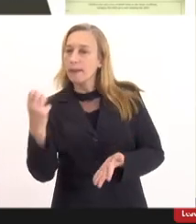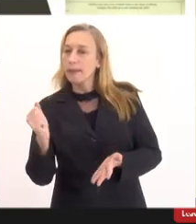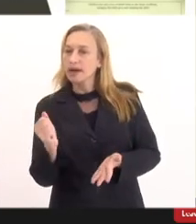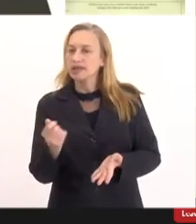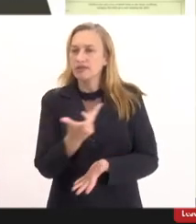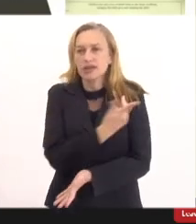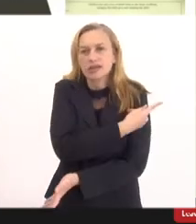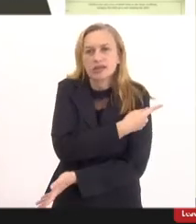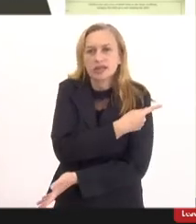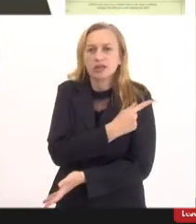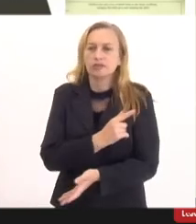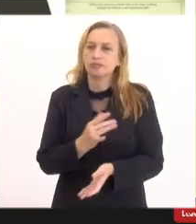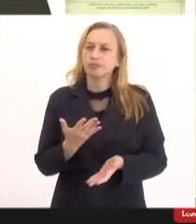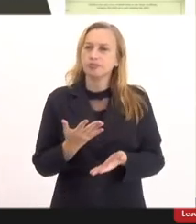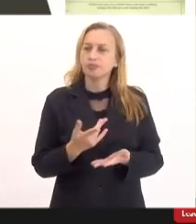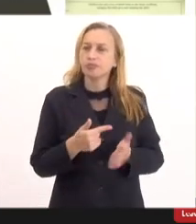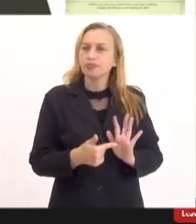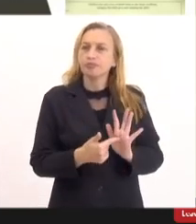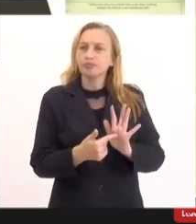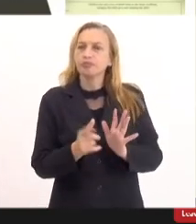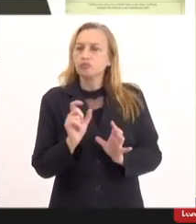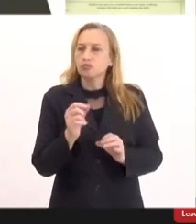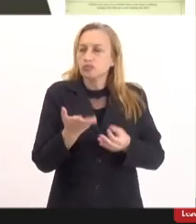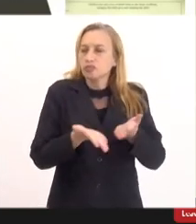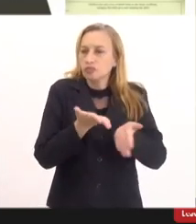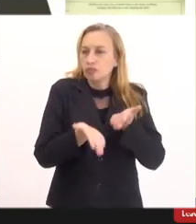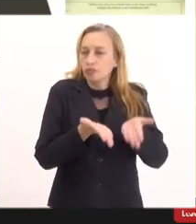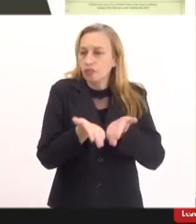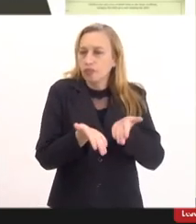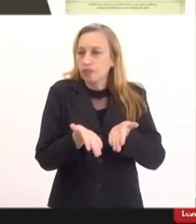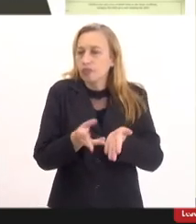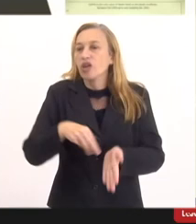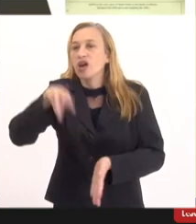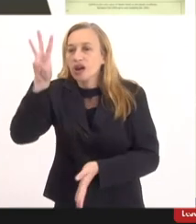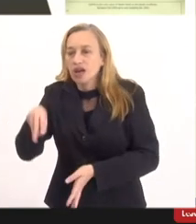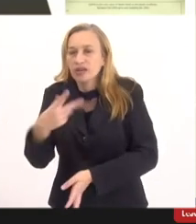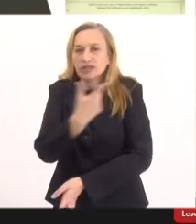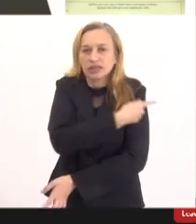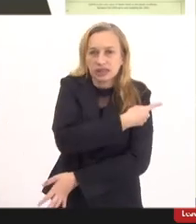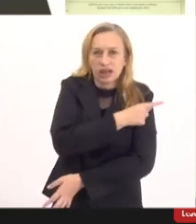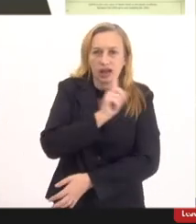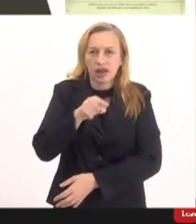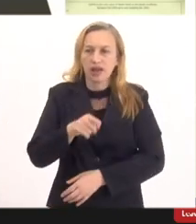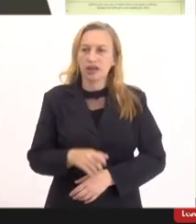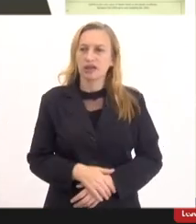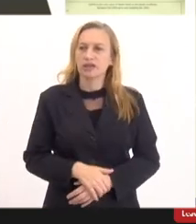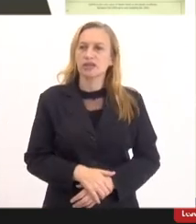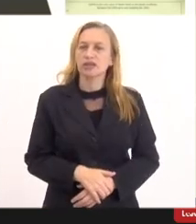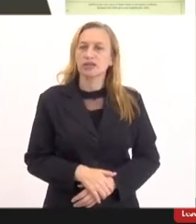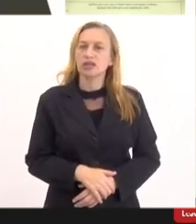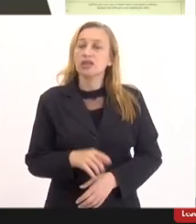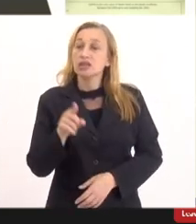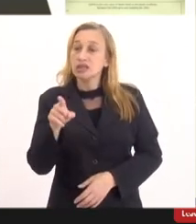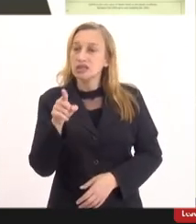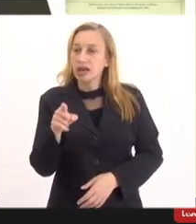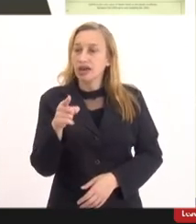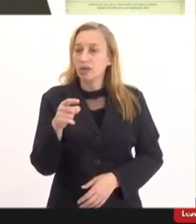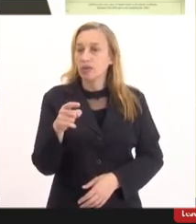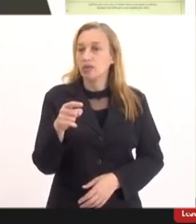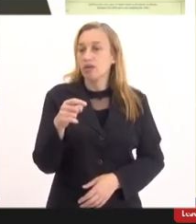a gente estratifica quem que a gente vai tratar quem a gente vai vacinar a estratificação aqui é uma aberração é um